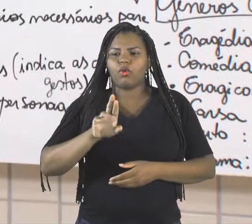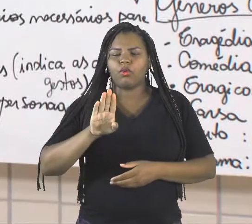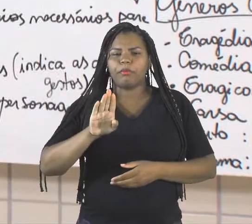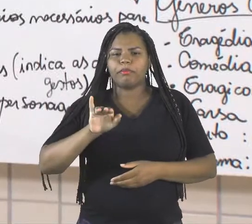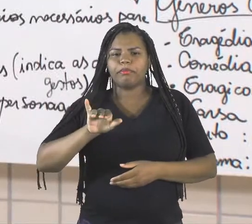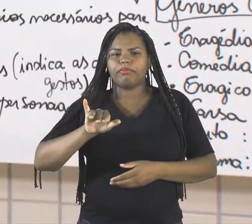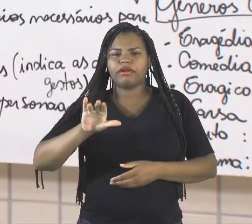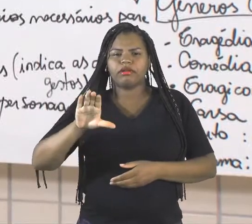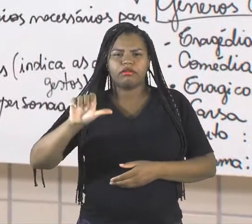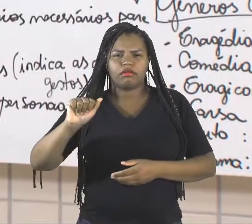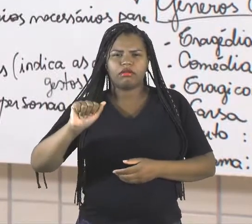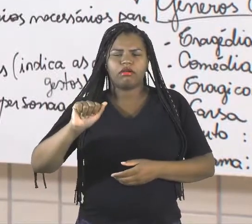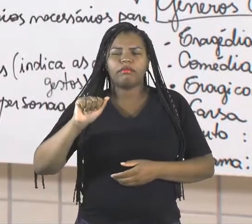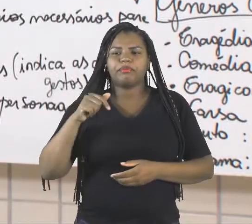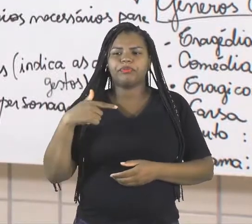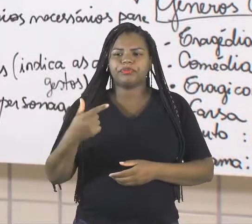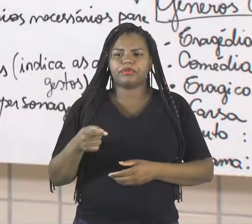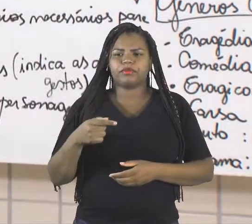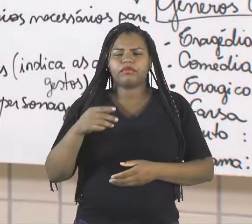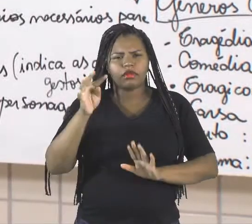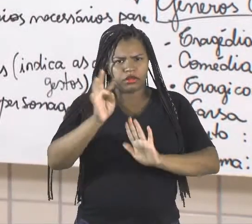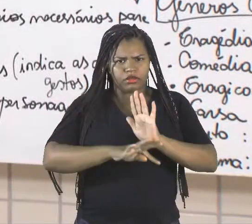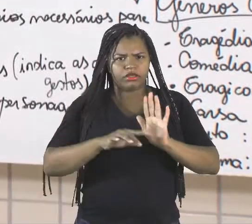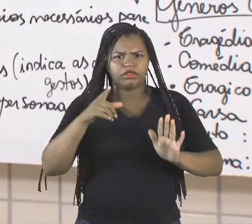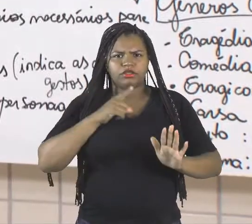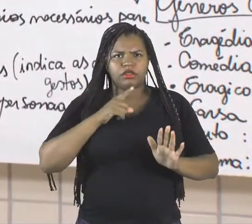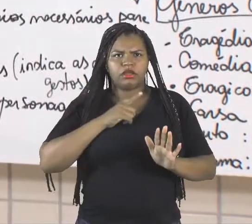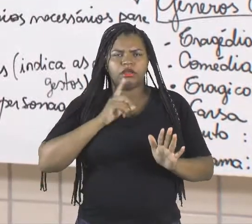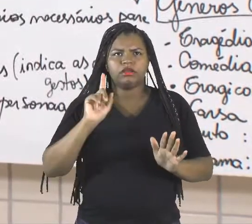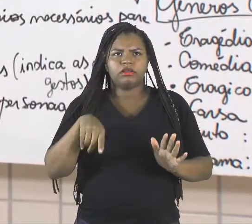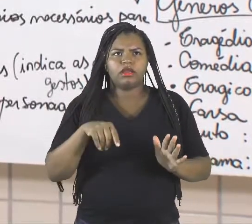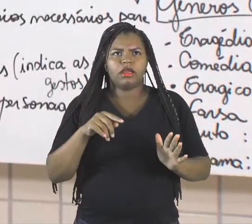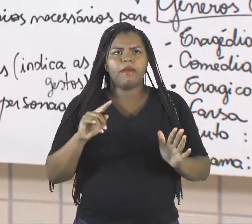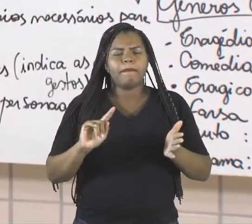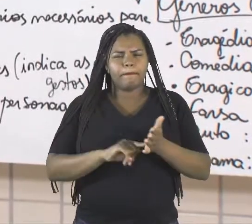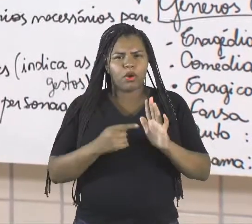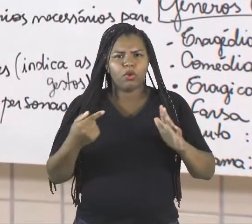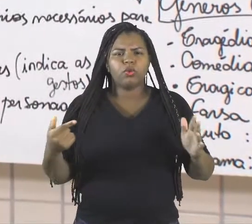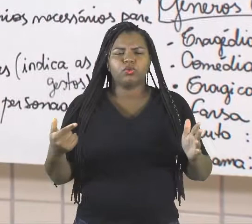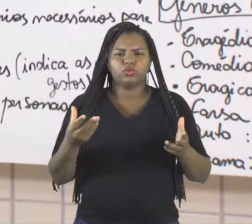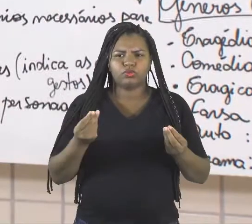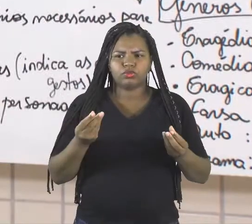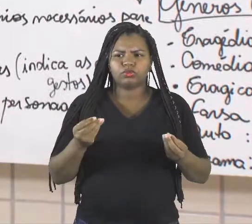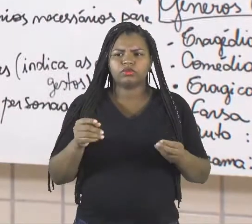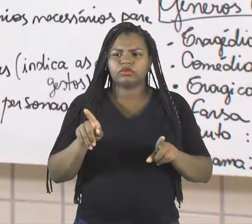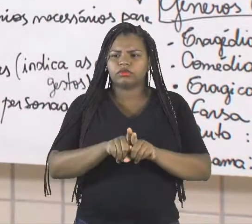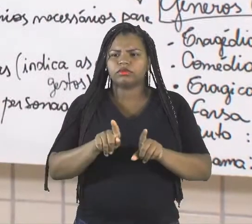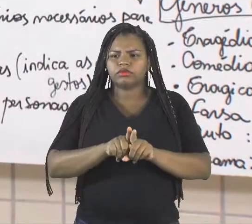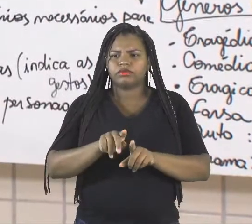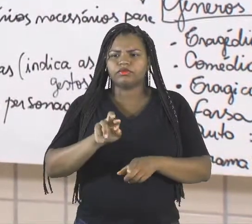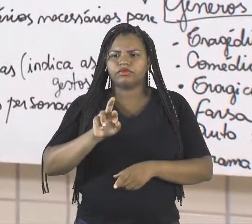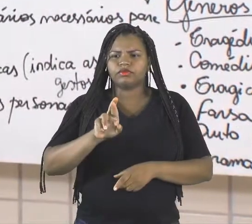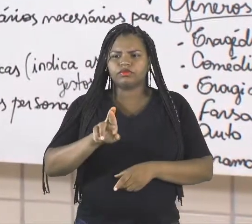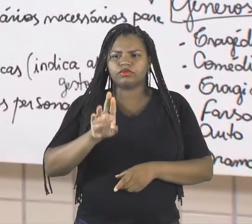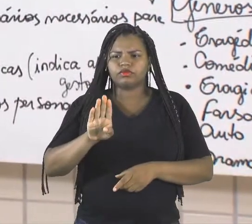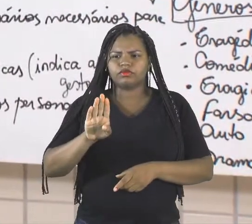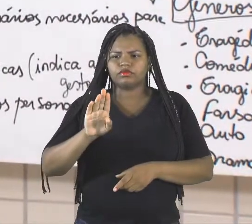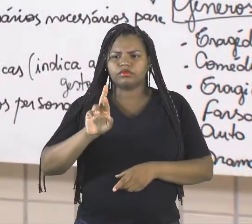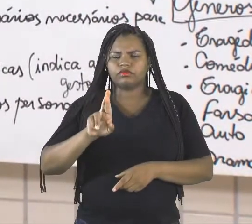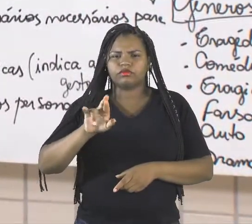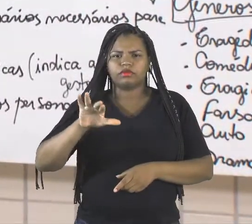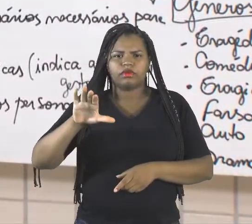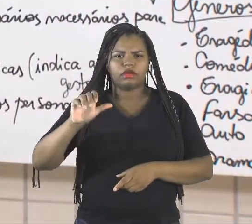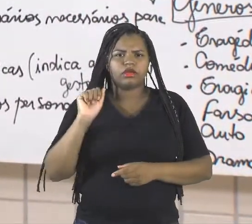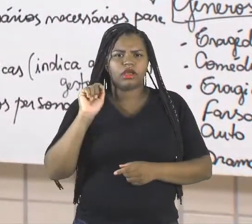texto que nós lemos, há ali muitos sinais de pontuação e a rubrica também que veio entre o quê? Entre